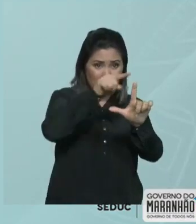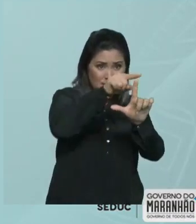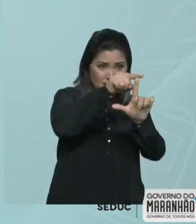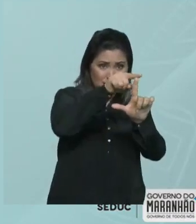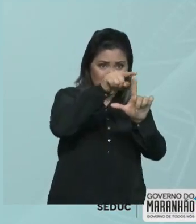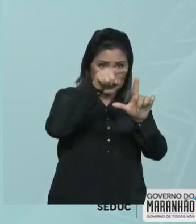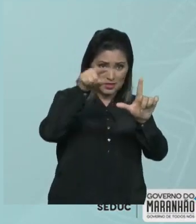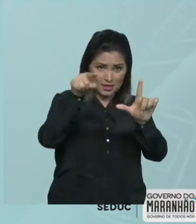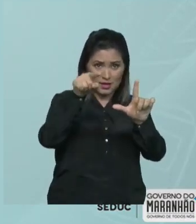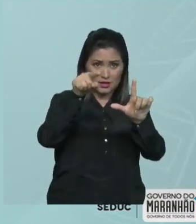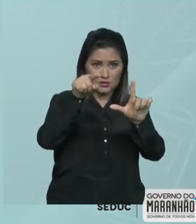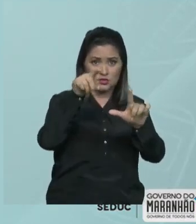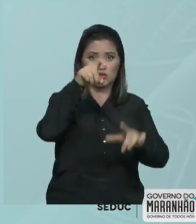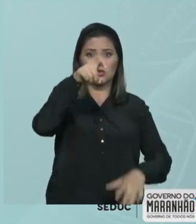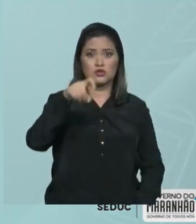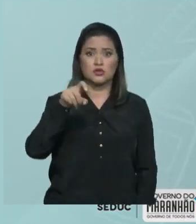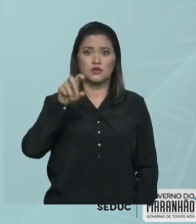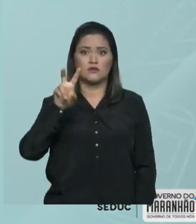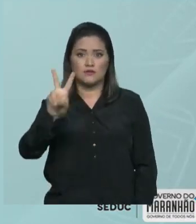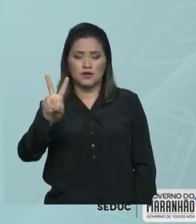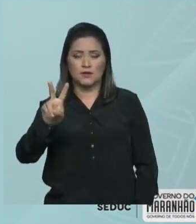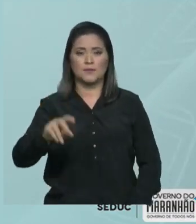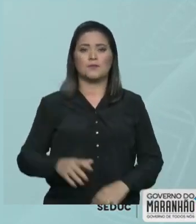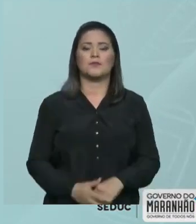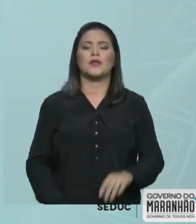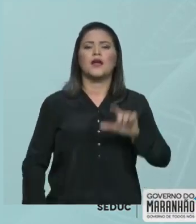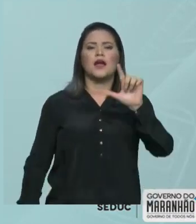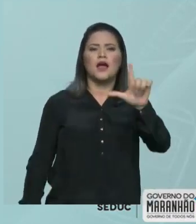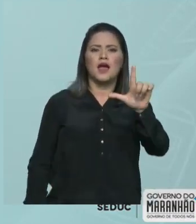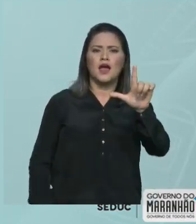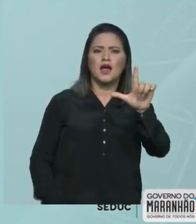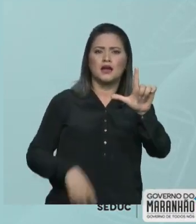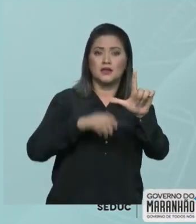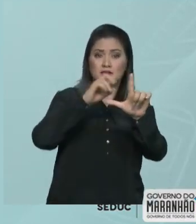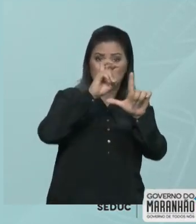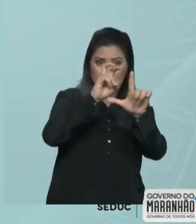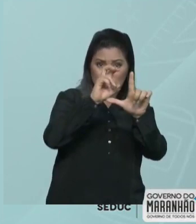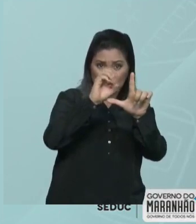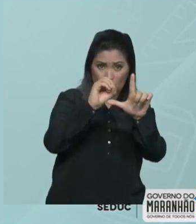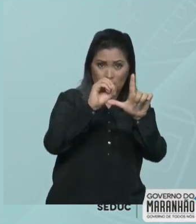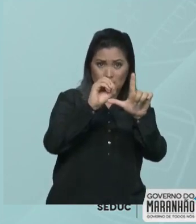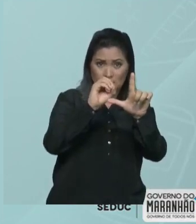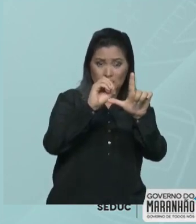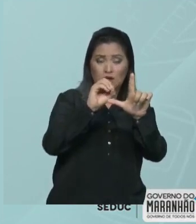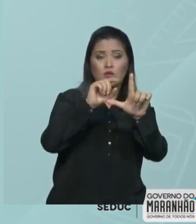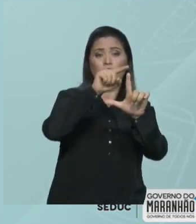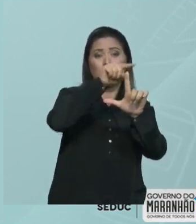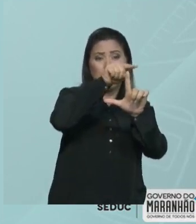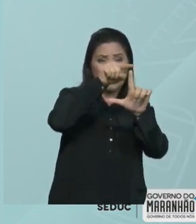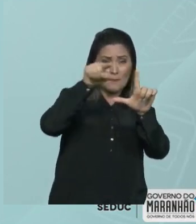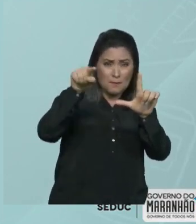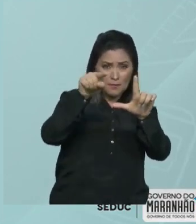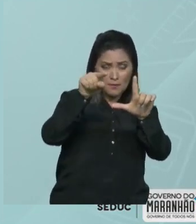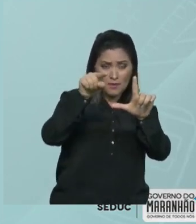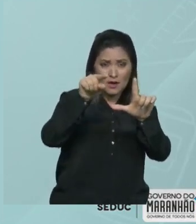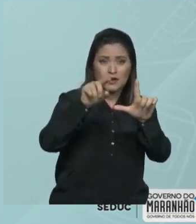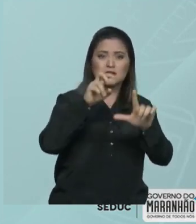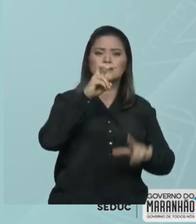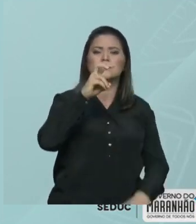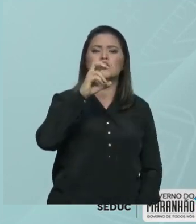O L, ele vale 50. Como tem um traço em cima, isso é 50.000.